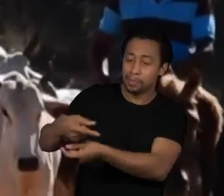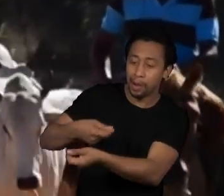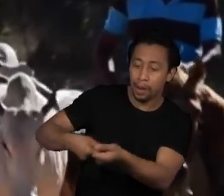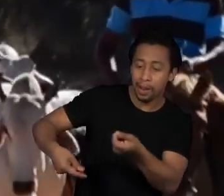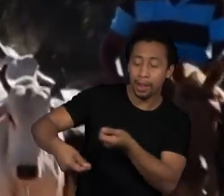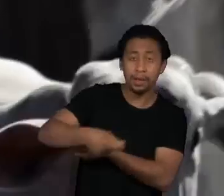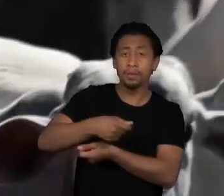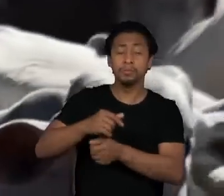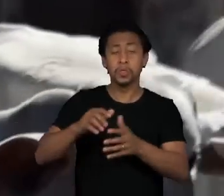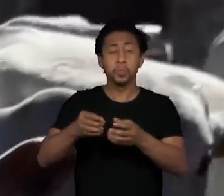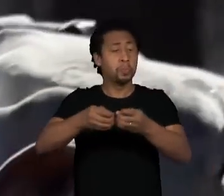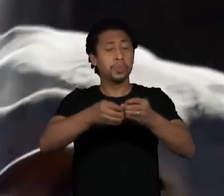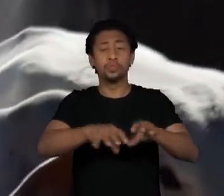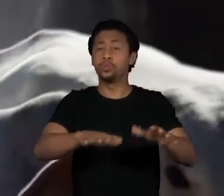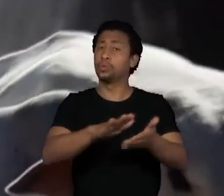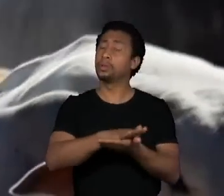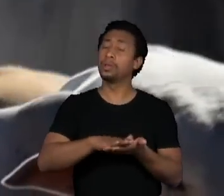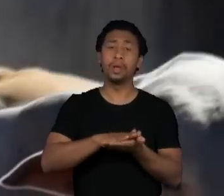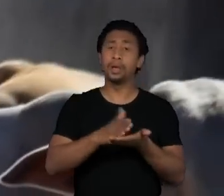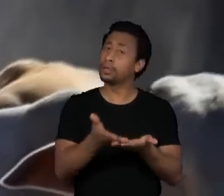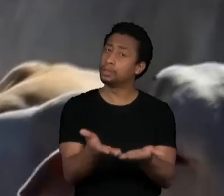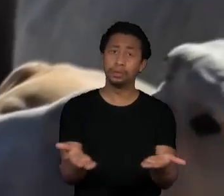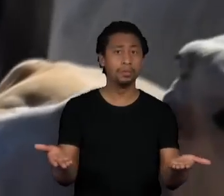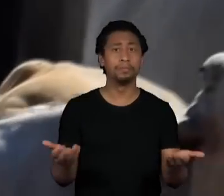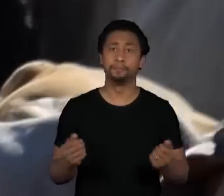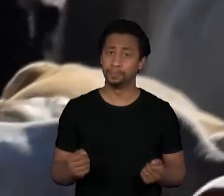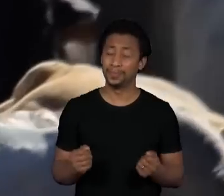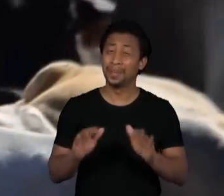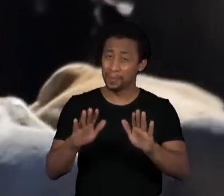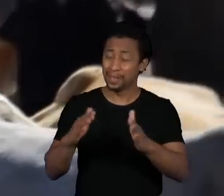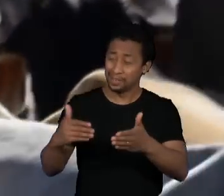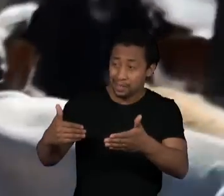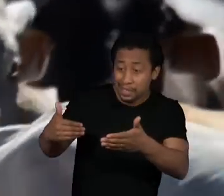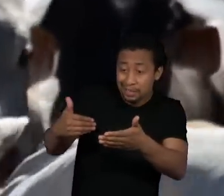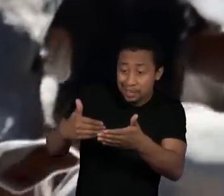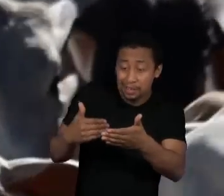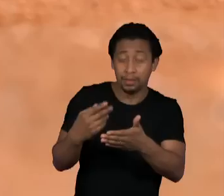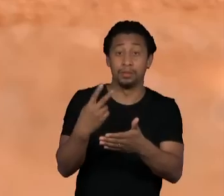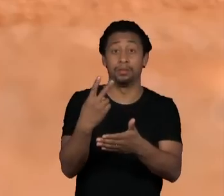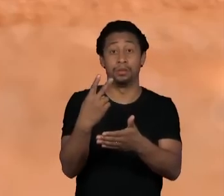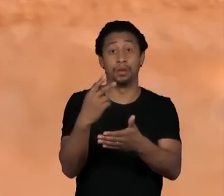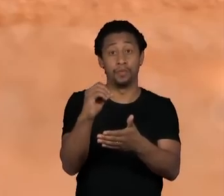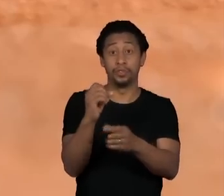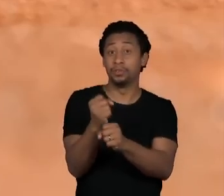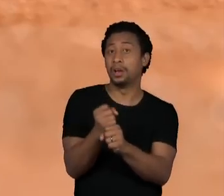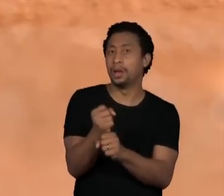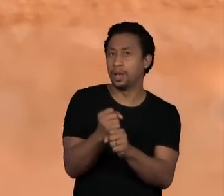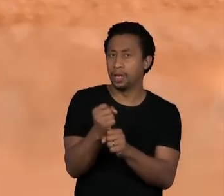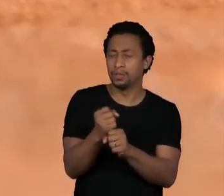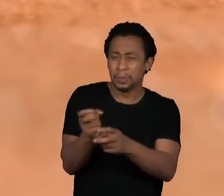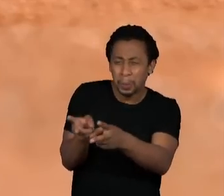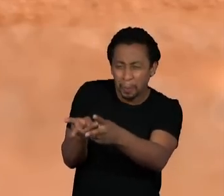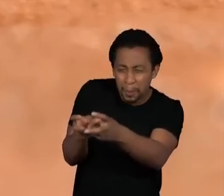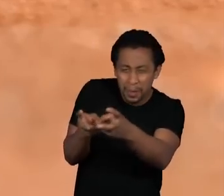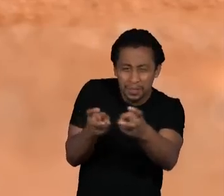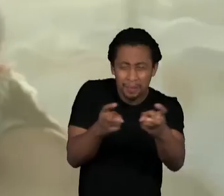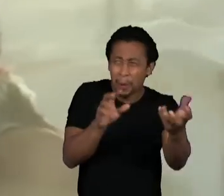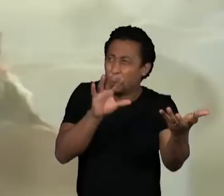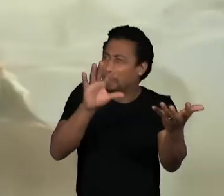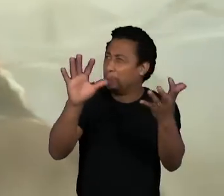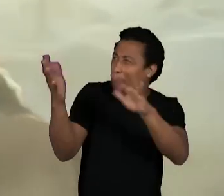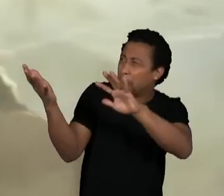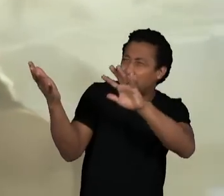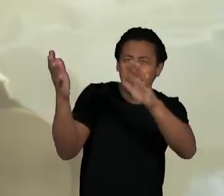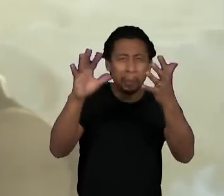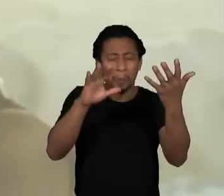sustentabilidade desse bioma. Mas, nos últimos 20 anos, o que a gente vê é uma convergência de ameaças